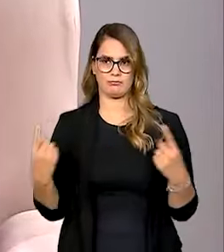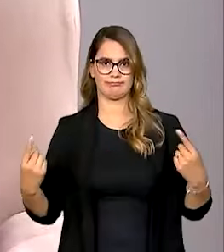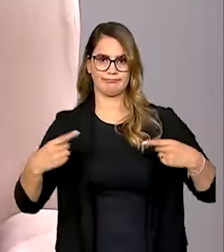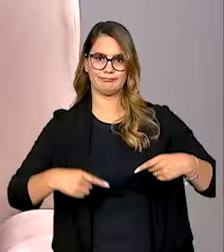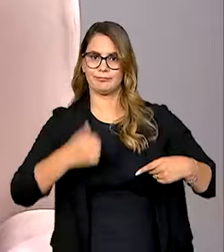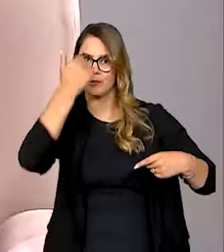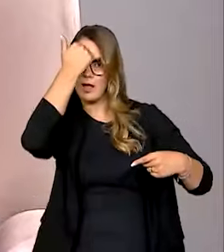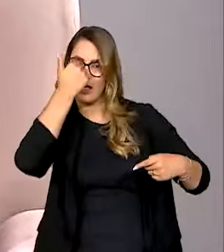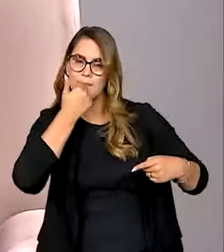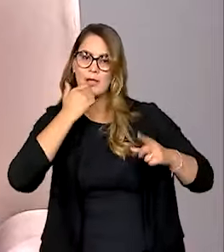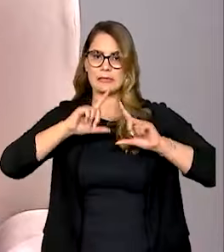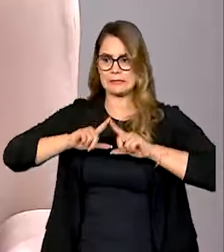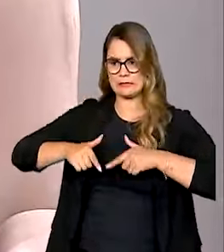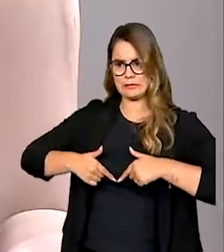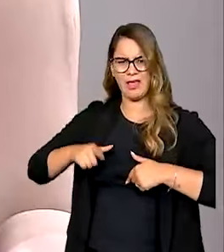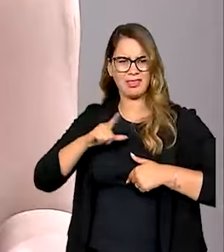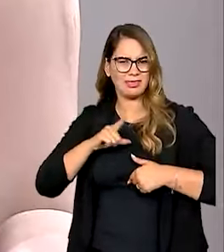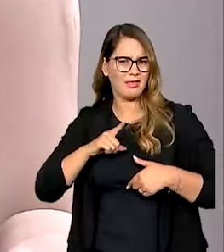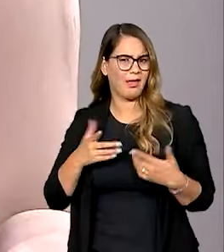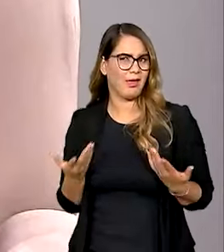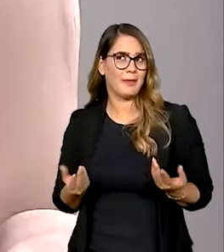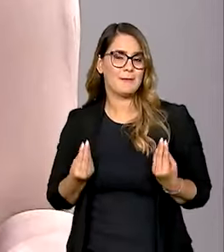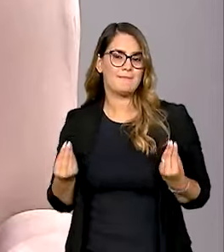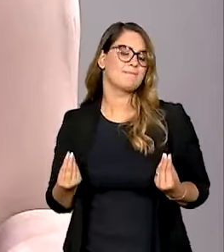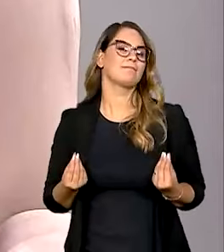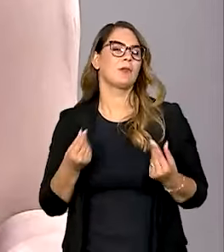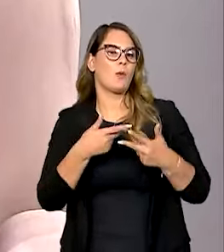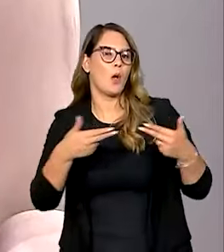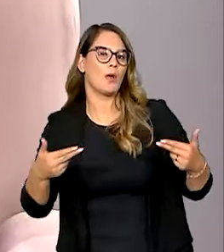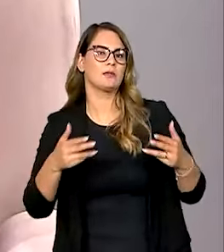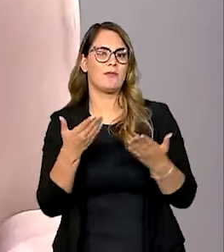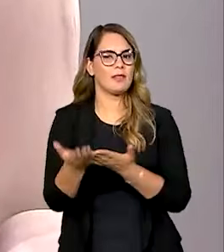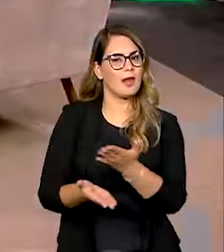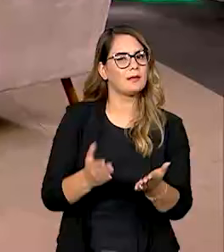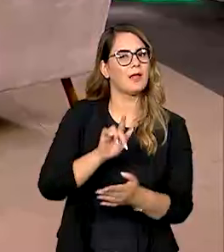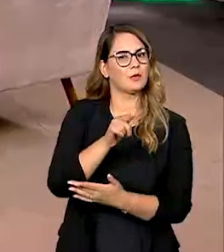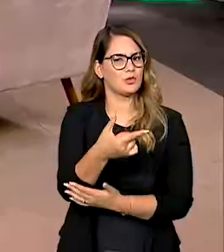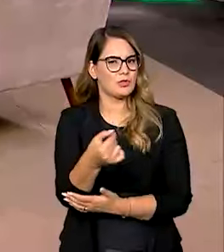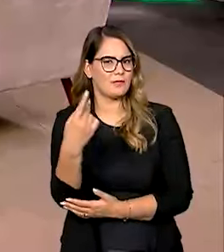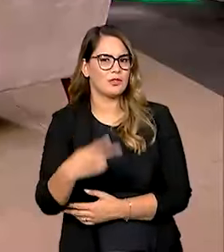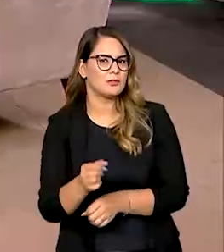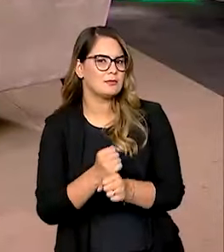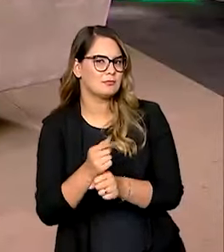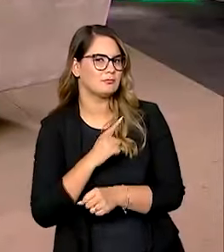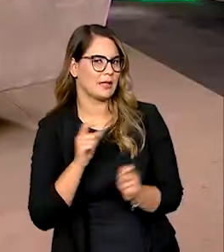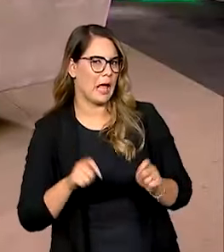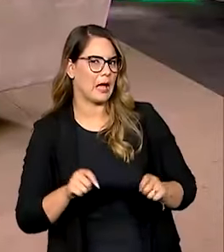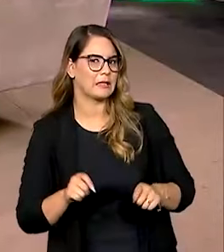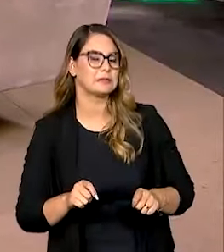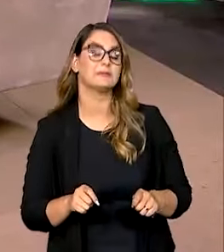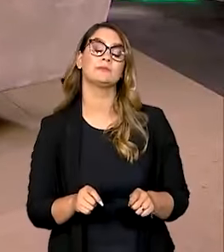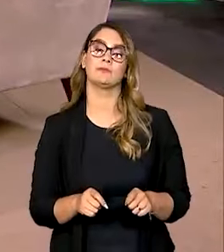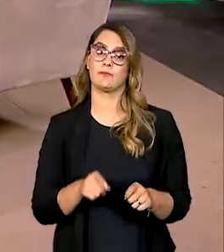Hamas e Israel, existe alguma questão que pode ser tratada aí com o G20 ainda esse ano? É, um dos